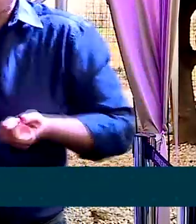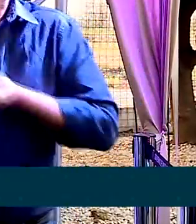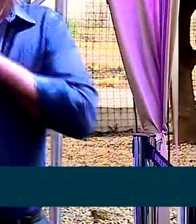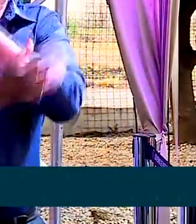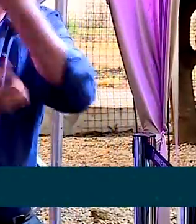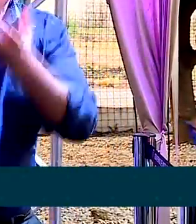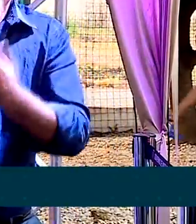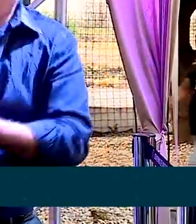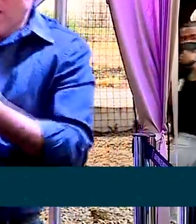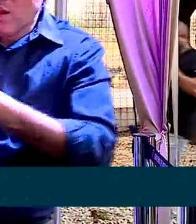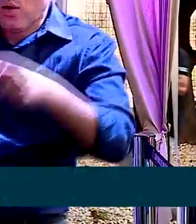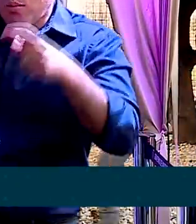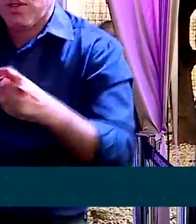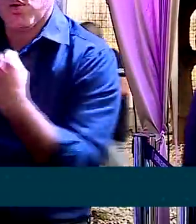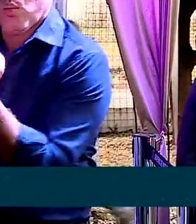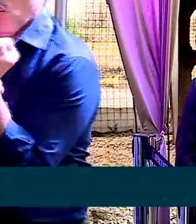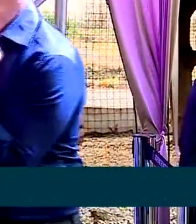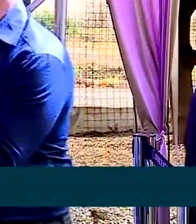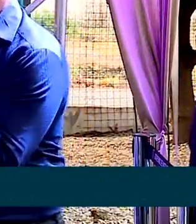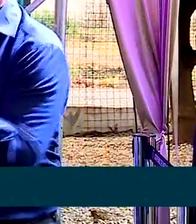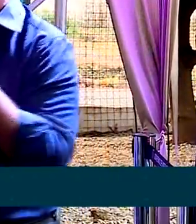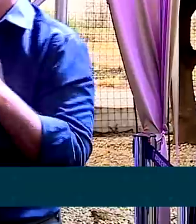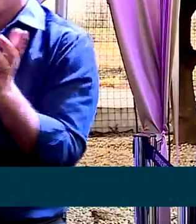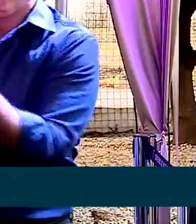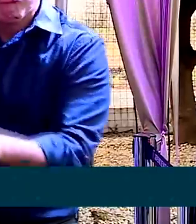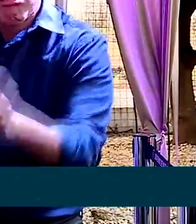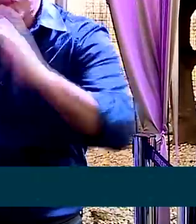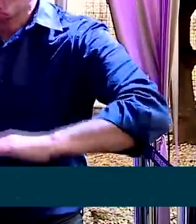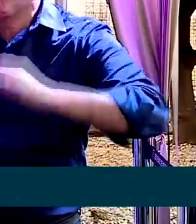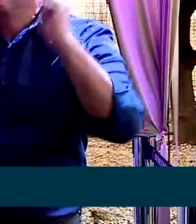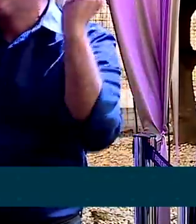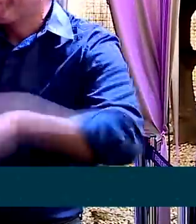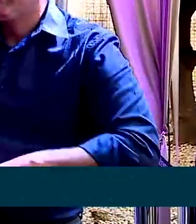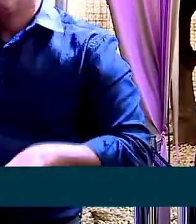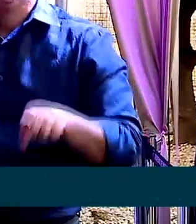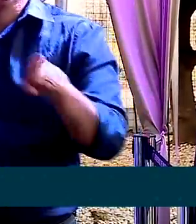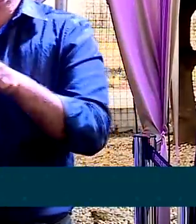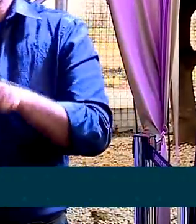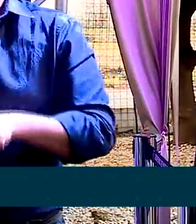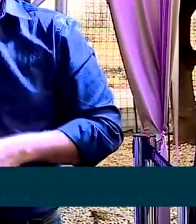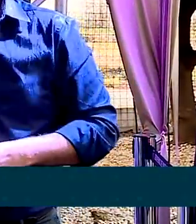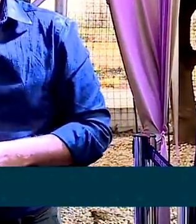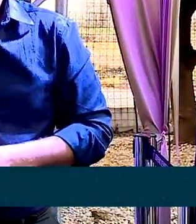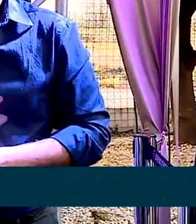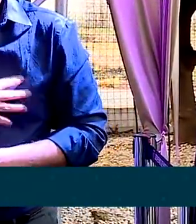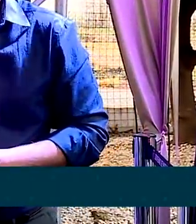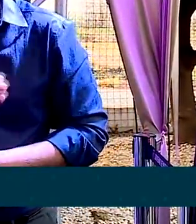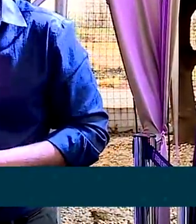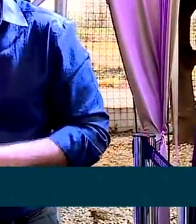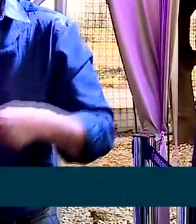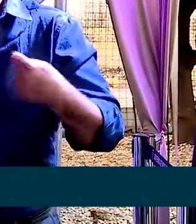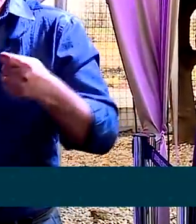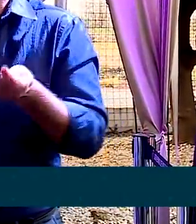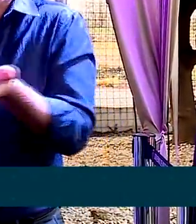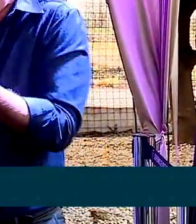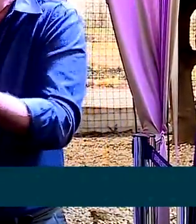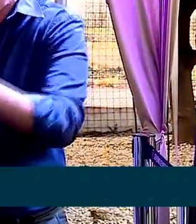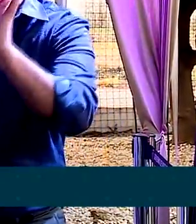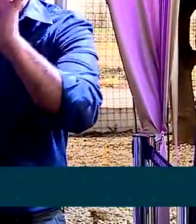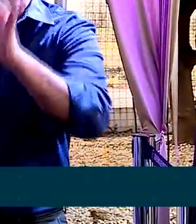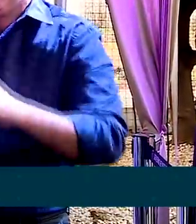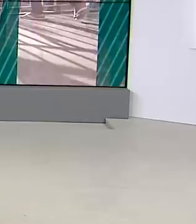ouvidas em ambientes seguros, por profissionais capacitados e para que suas crianças não fiquem sem atendimento